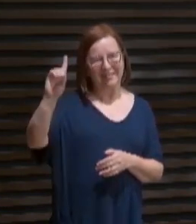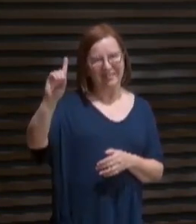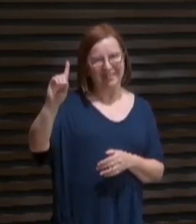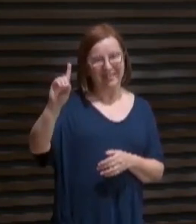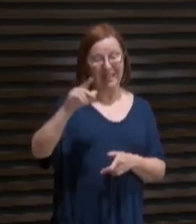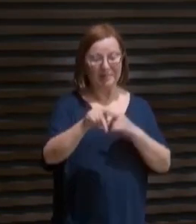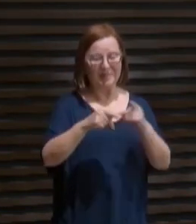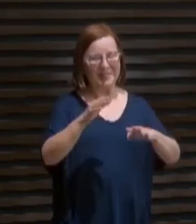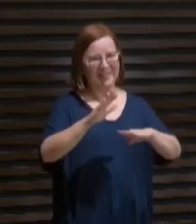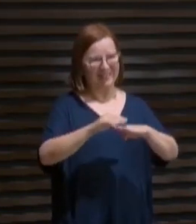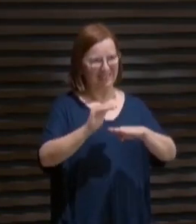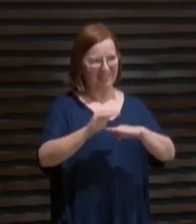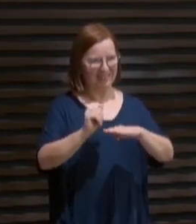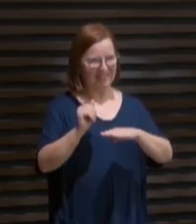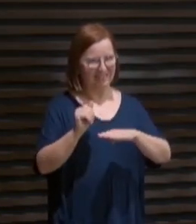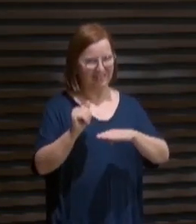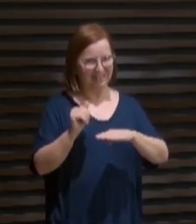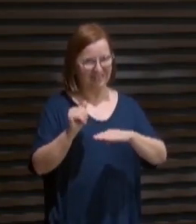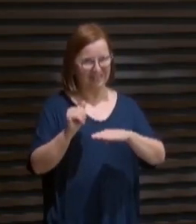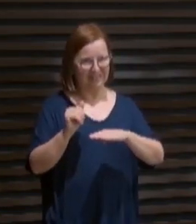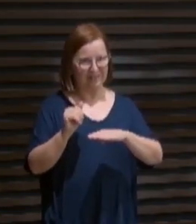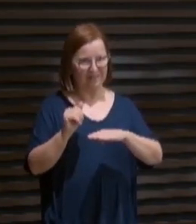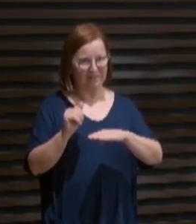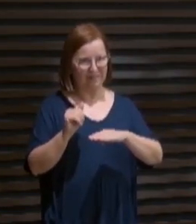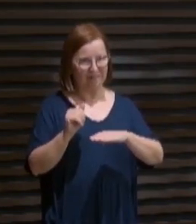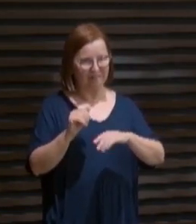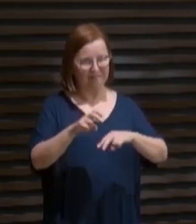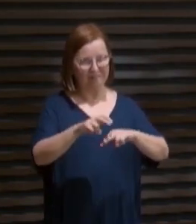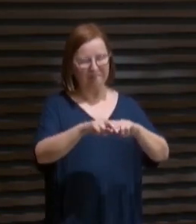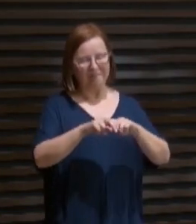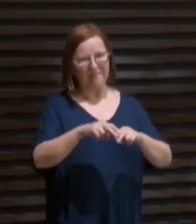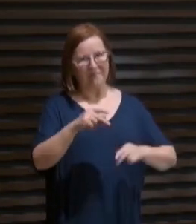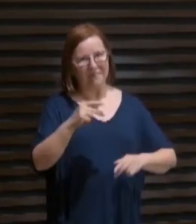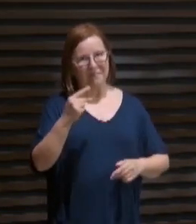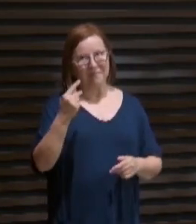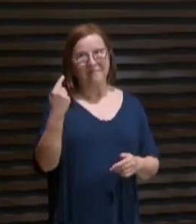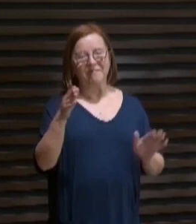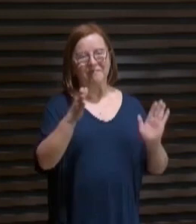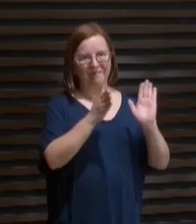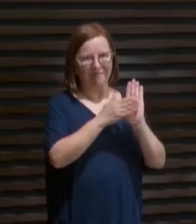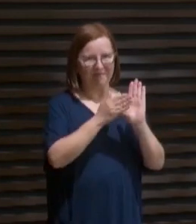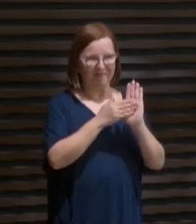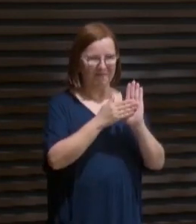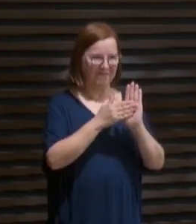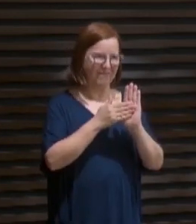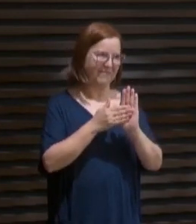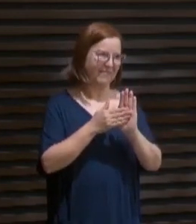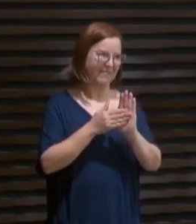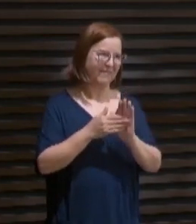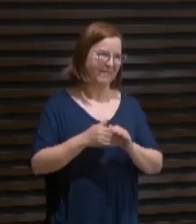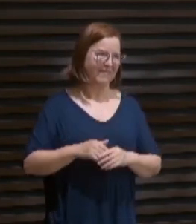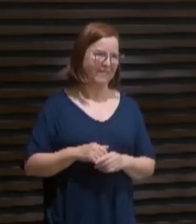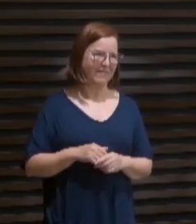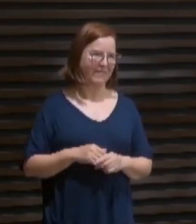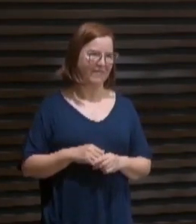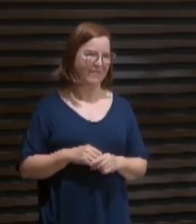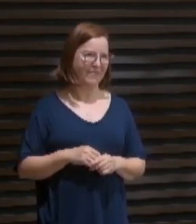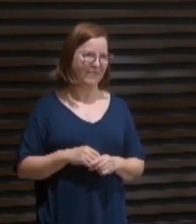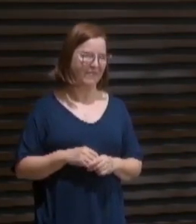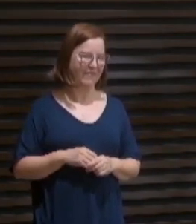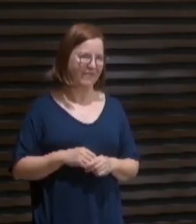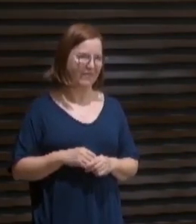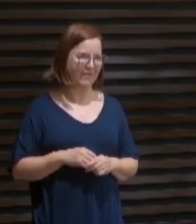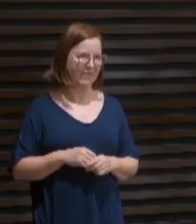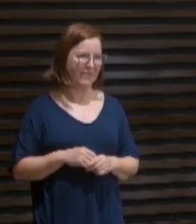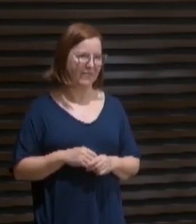são chamados segundo o seu propósito. Porquanto aos que